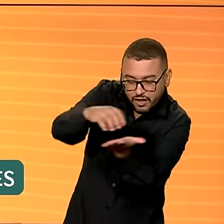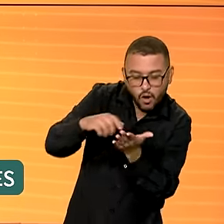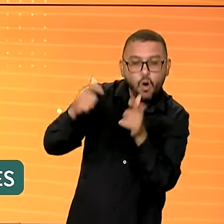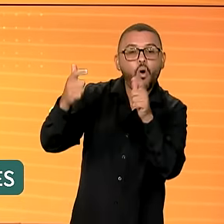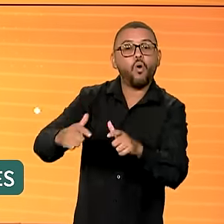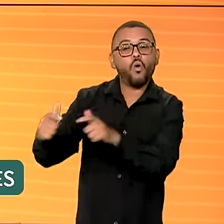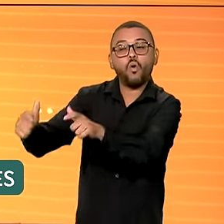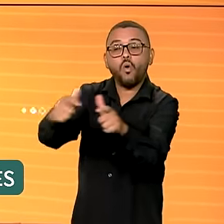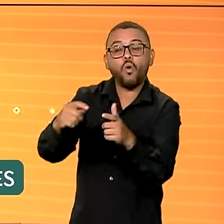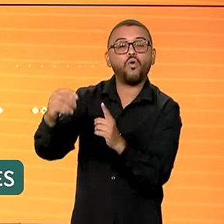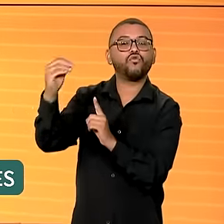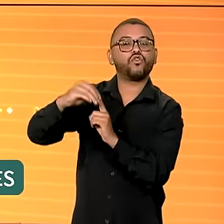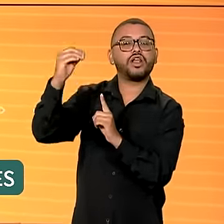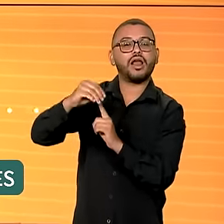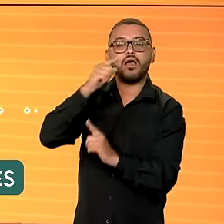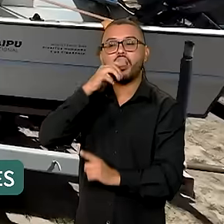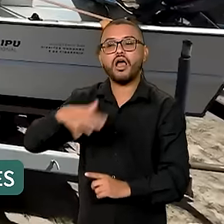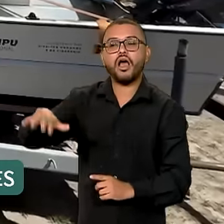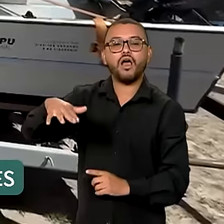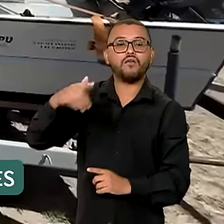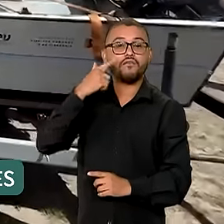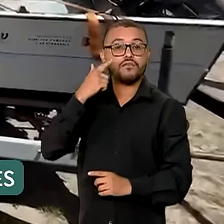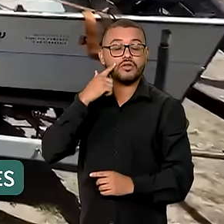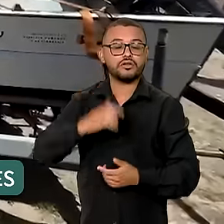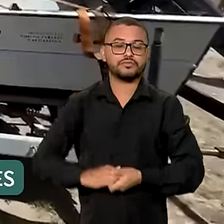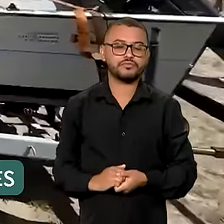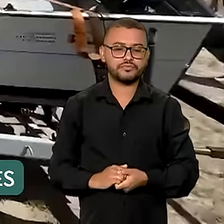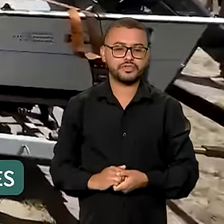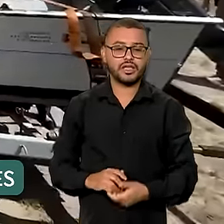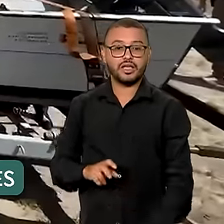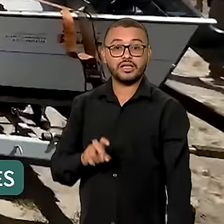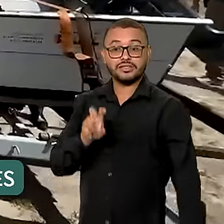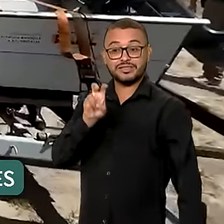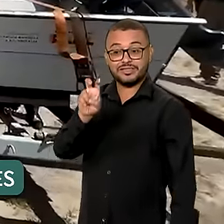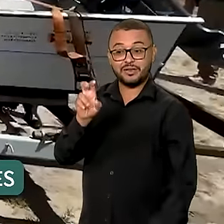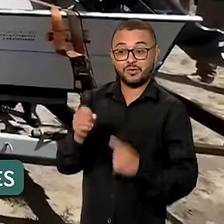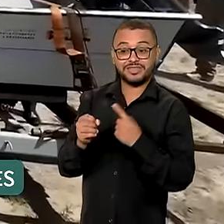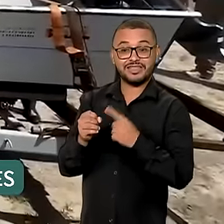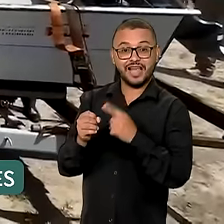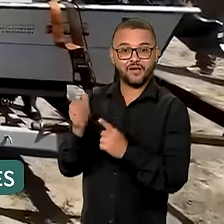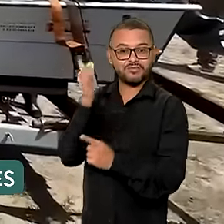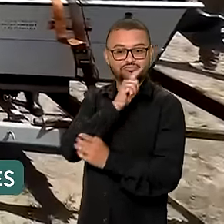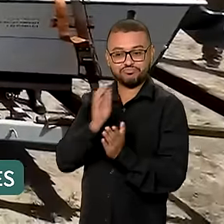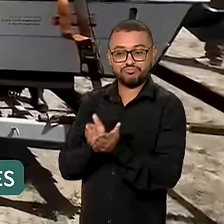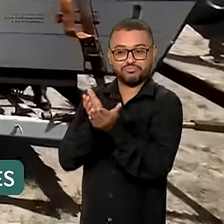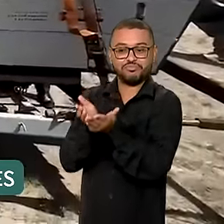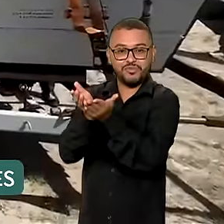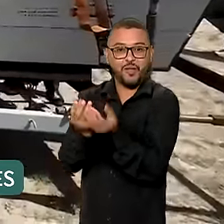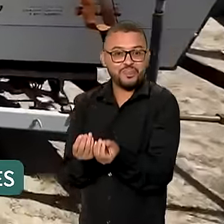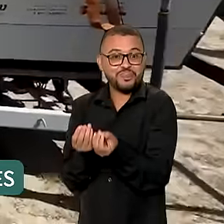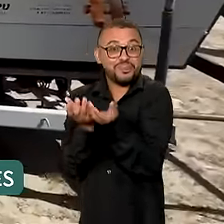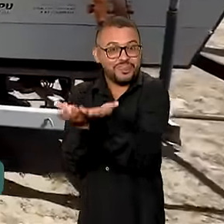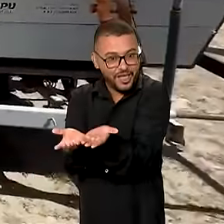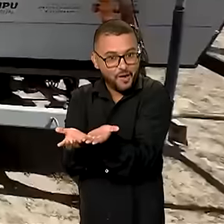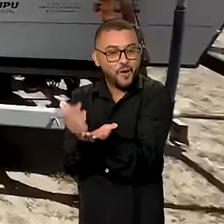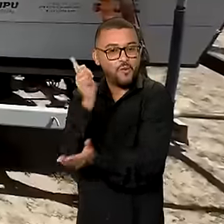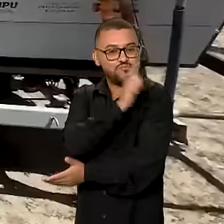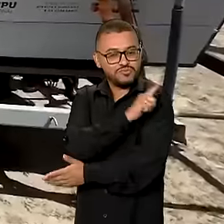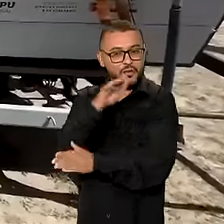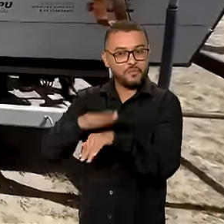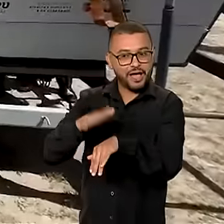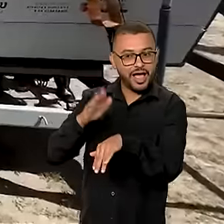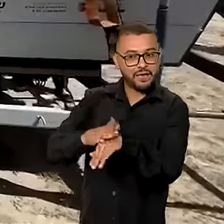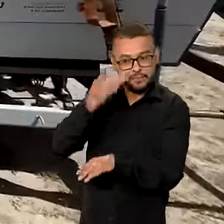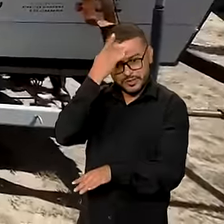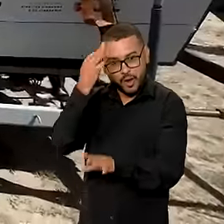vulneráveis nos rios da região. Cinco municípios receberam as embarcações que vão ser usadas pelos